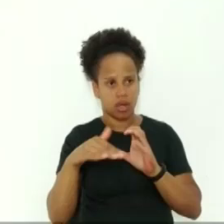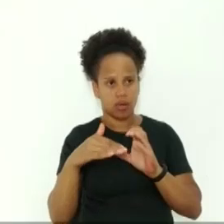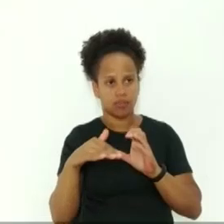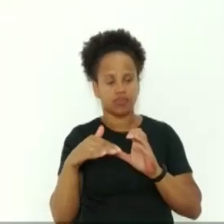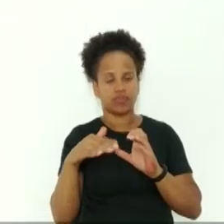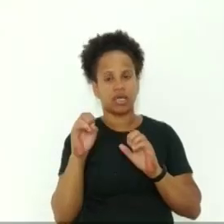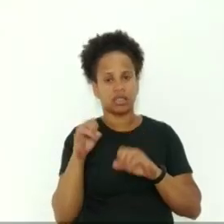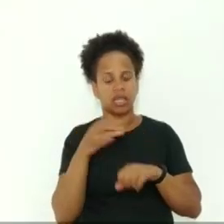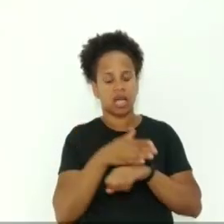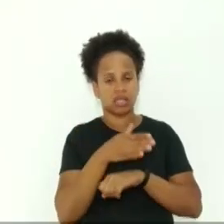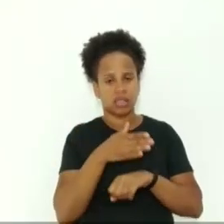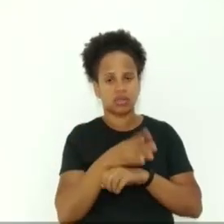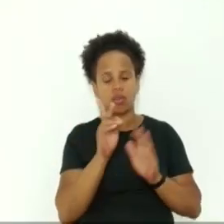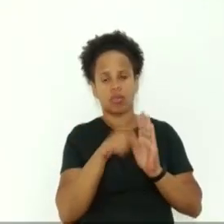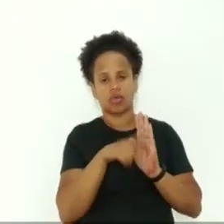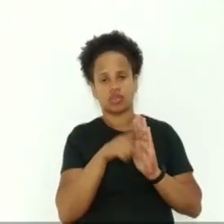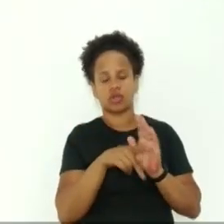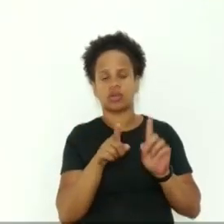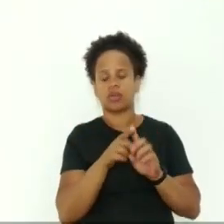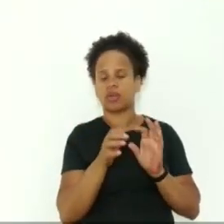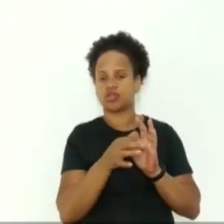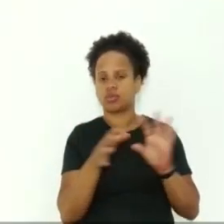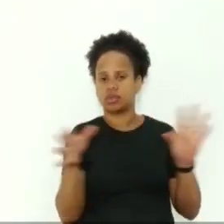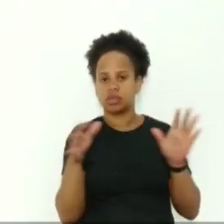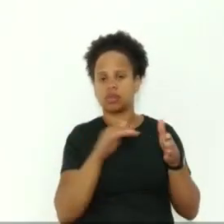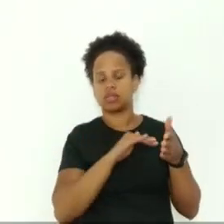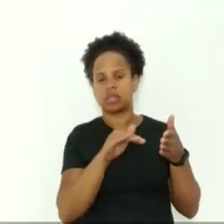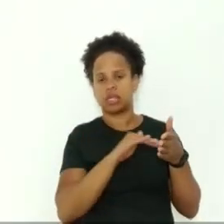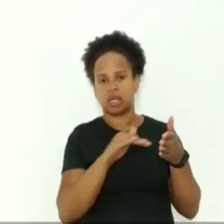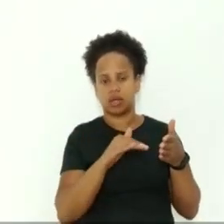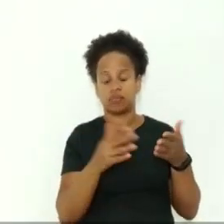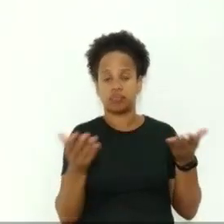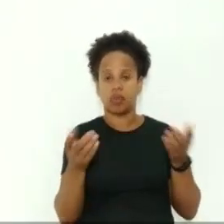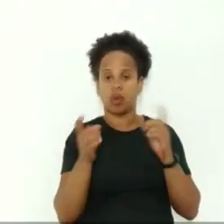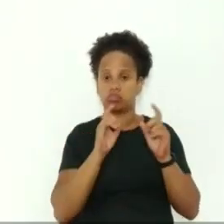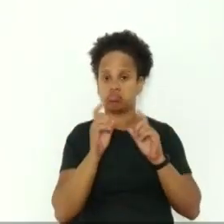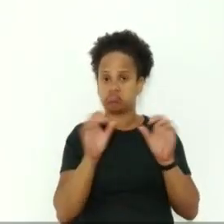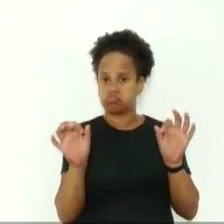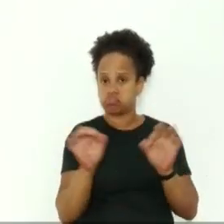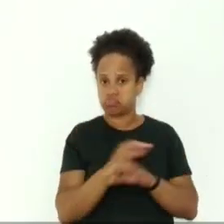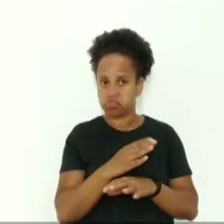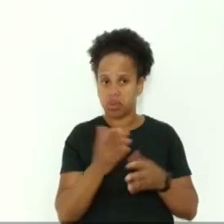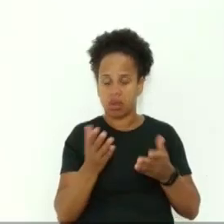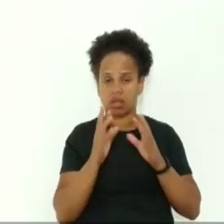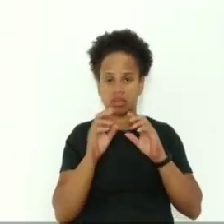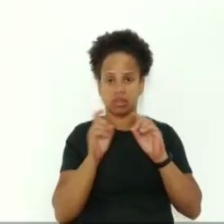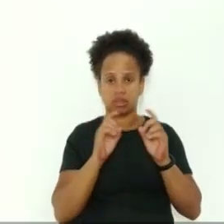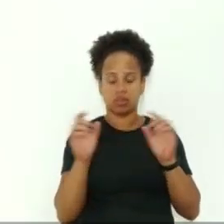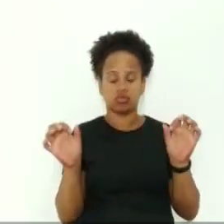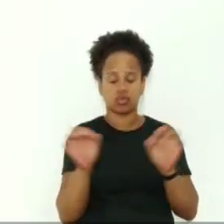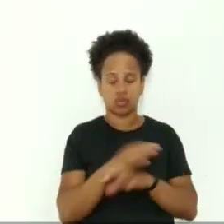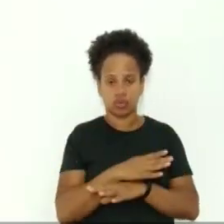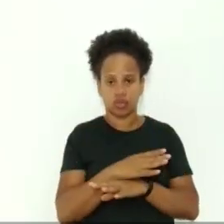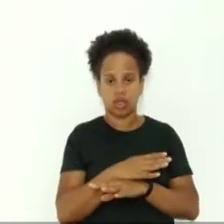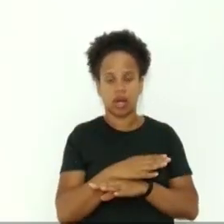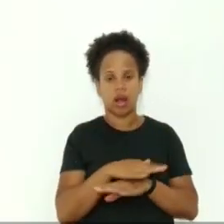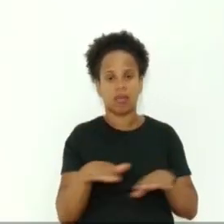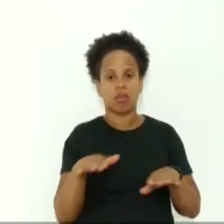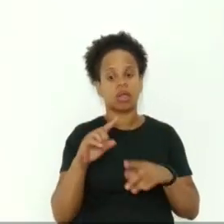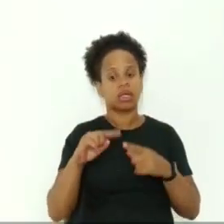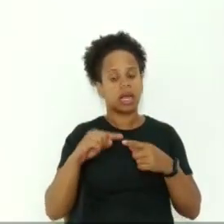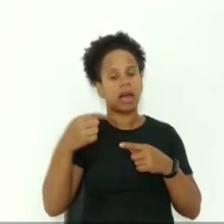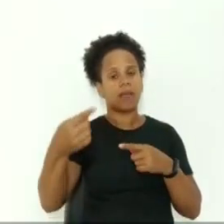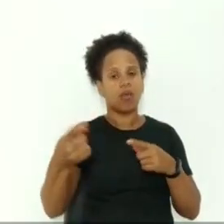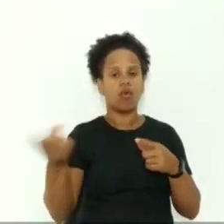acesso ao projeto está à disposição na secretaria bom, nada mais havendo para ser tratado declaro encerrada a presente sessão extraordinária daqui a pouquinho a gente volta com a